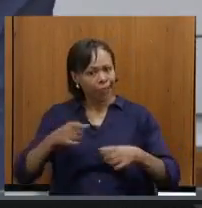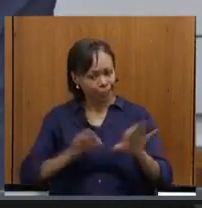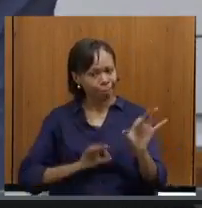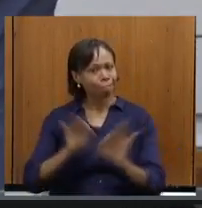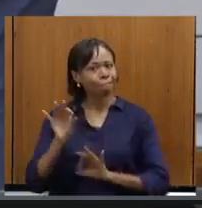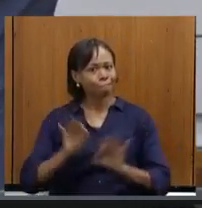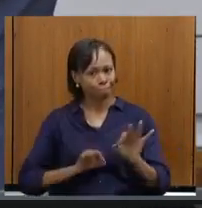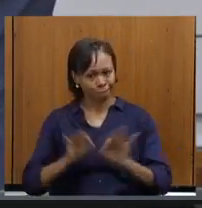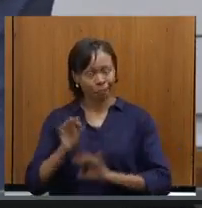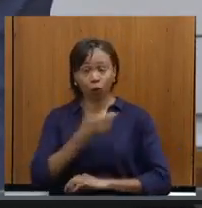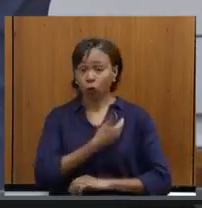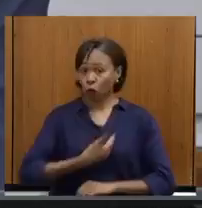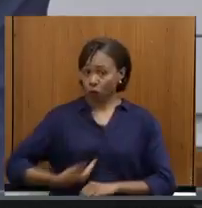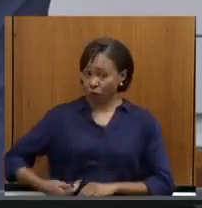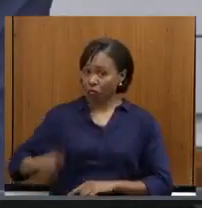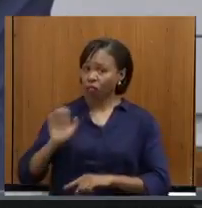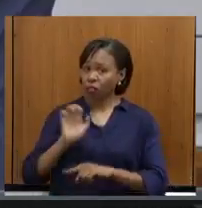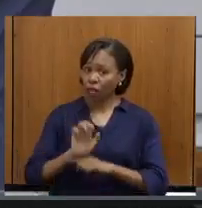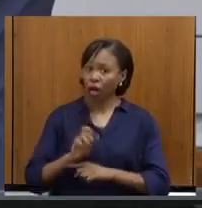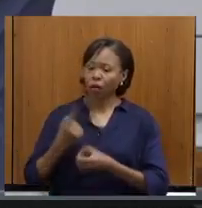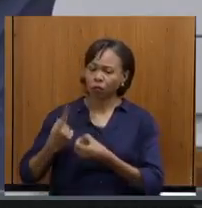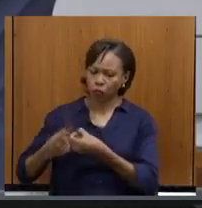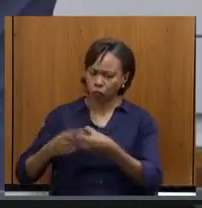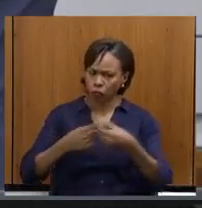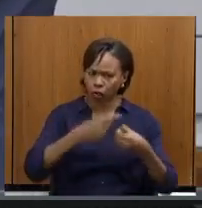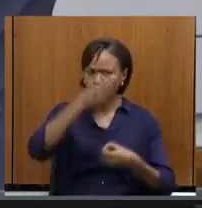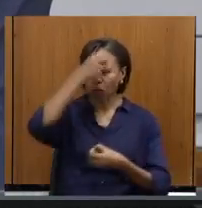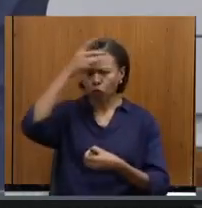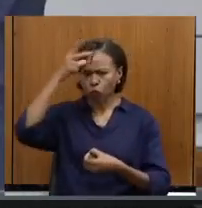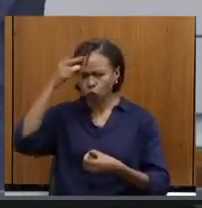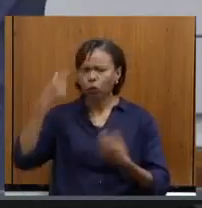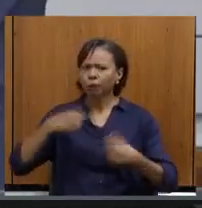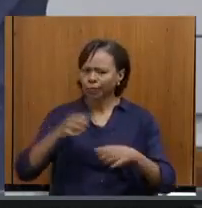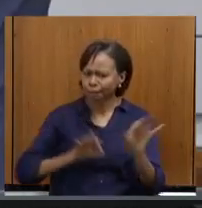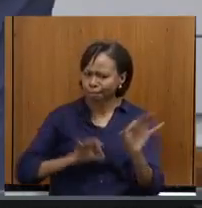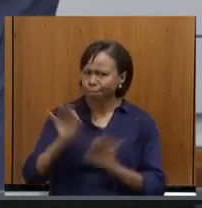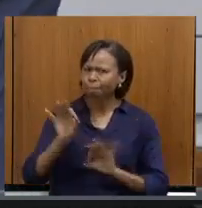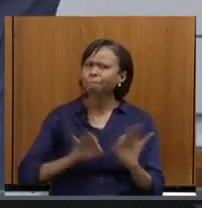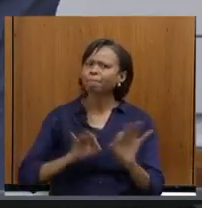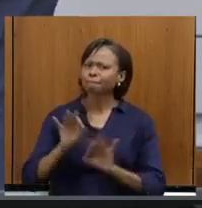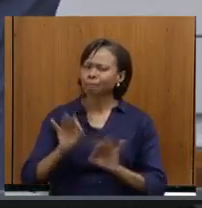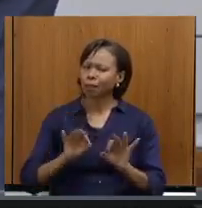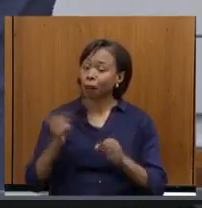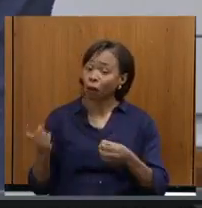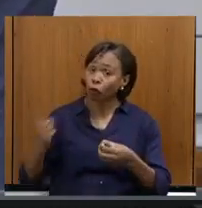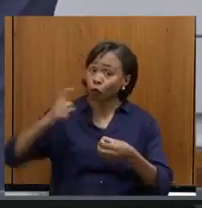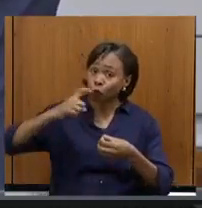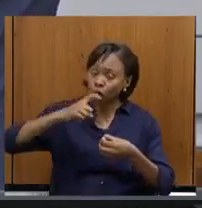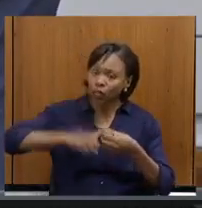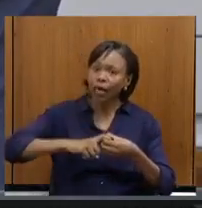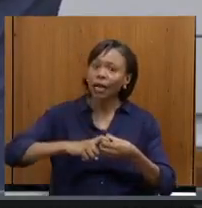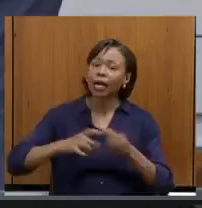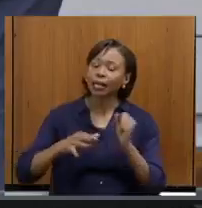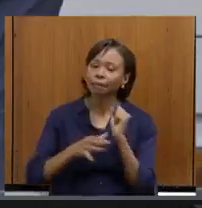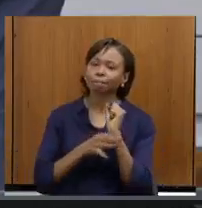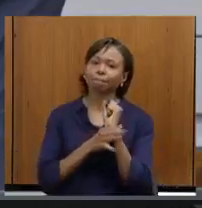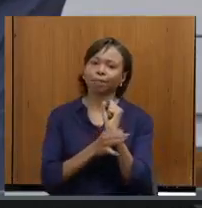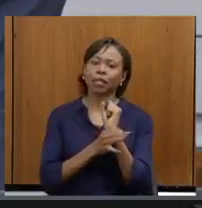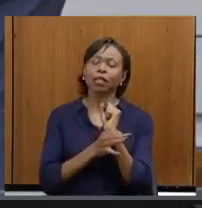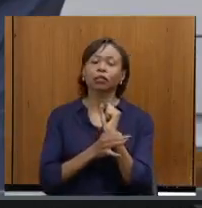O governo, Estado, os municípios, para que a gente possa ter uma retomada que possa garantir